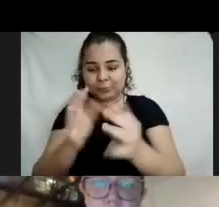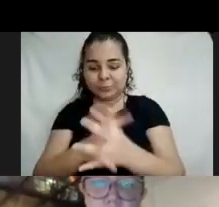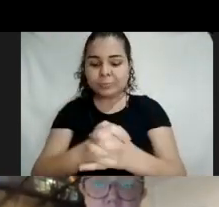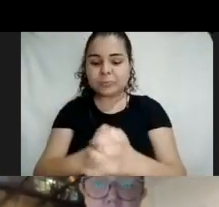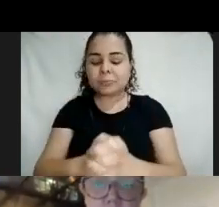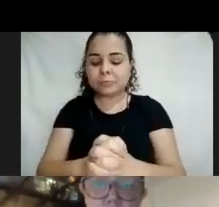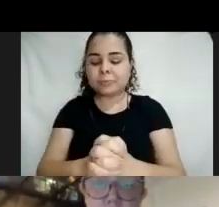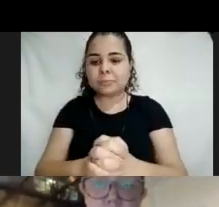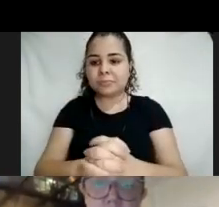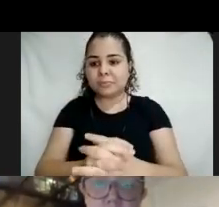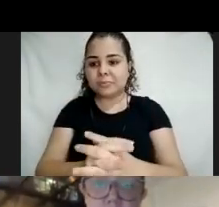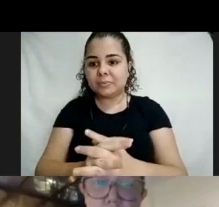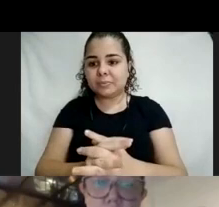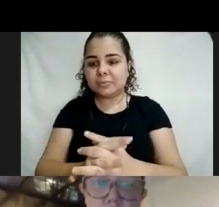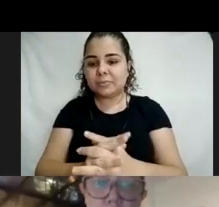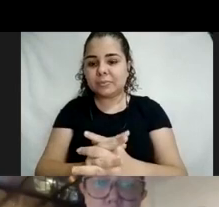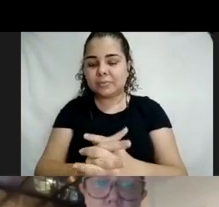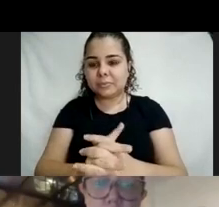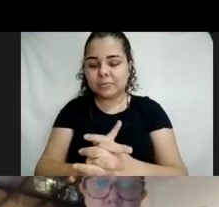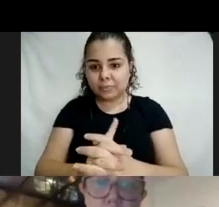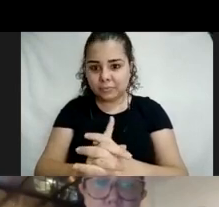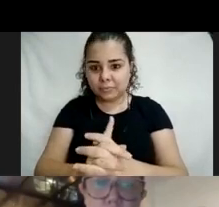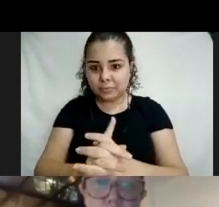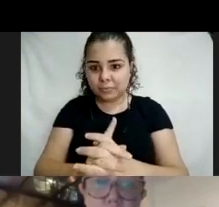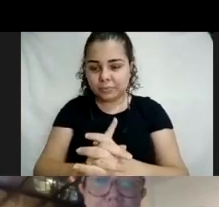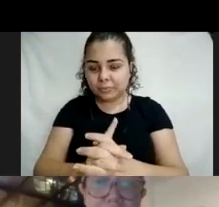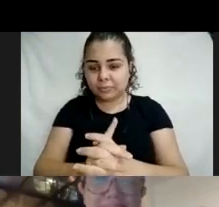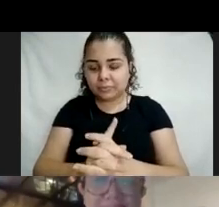Já, já, a gente se desvenda. Convida para a semana que vem, Vivi.